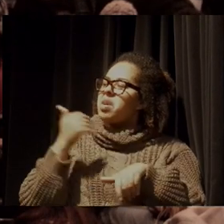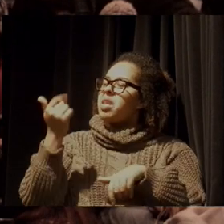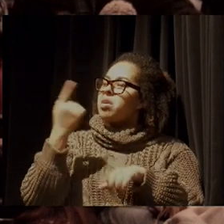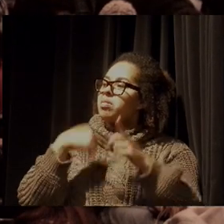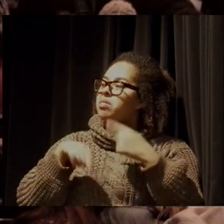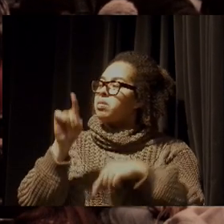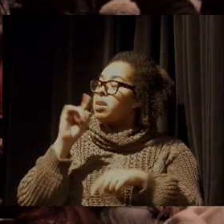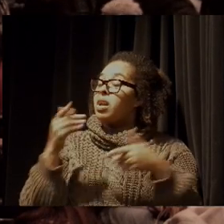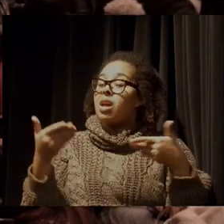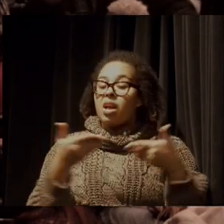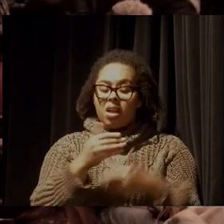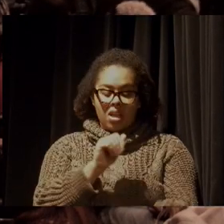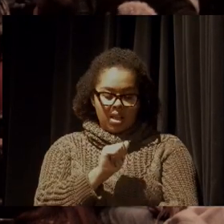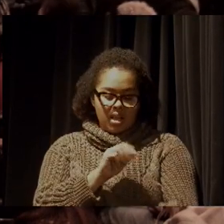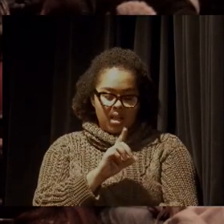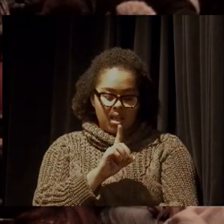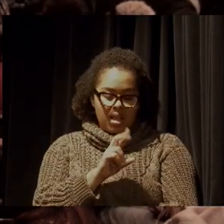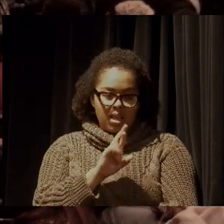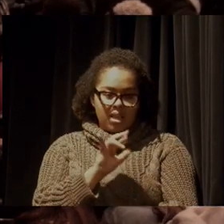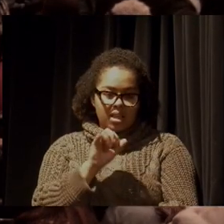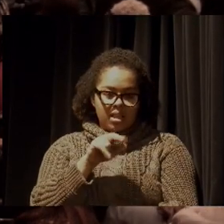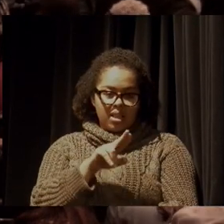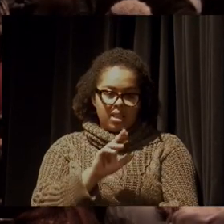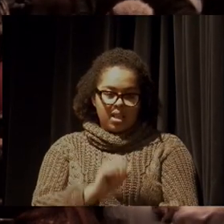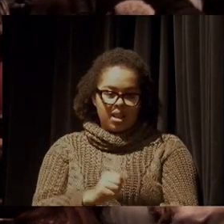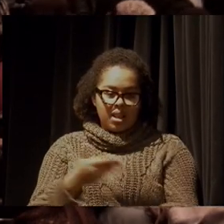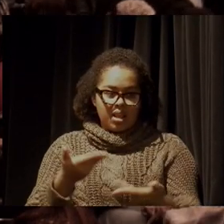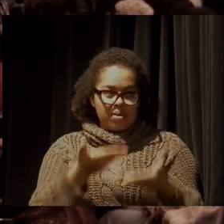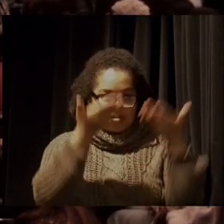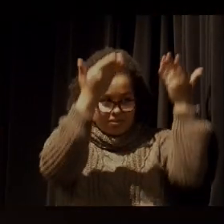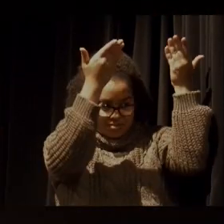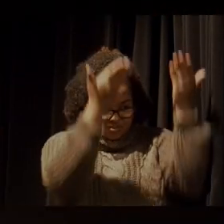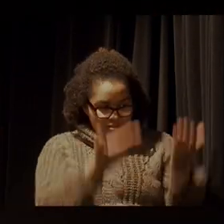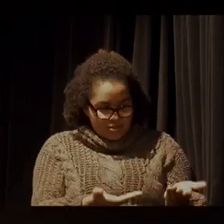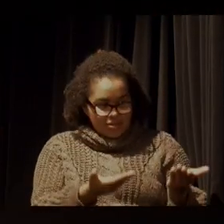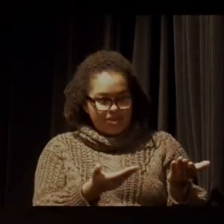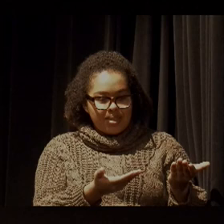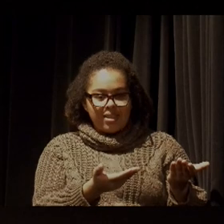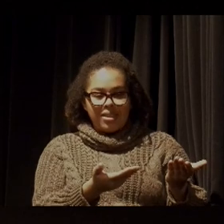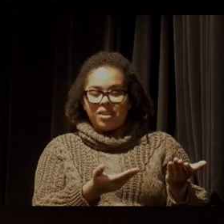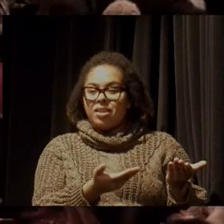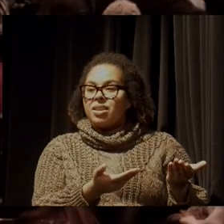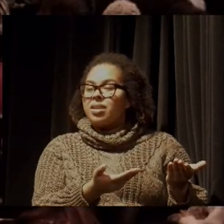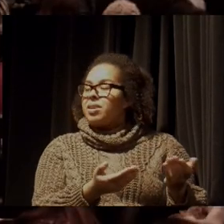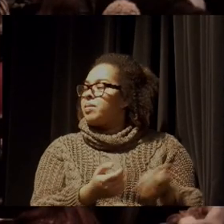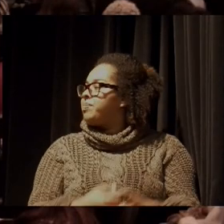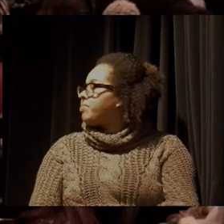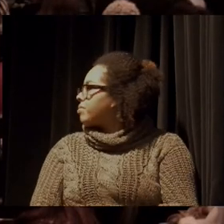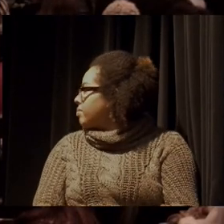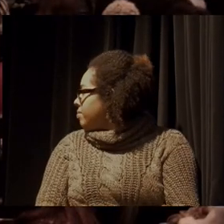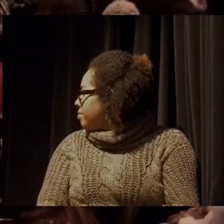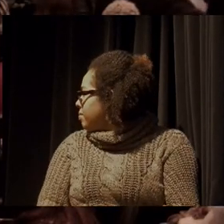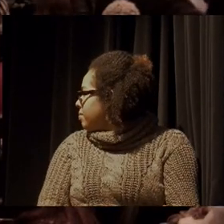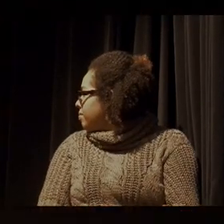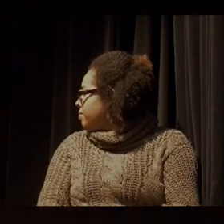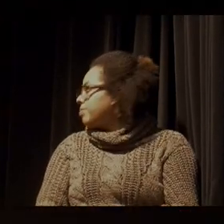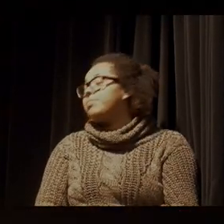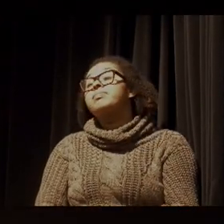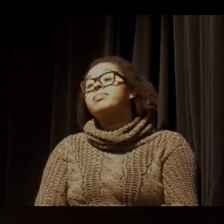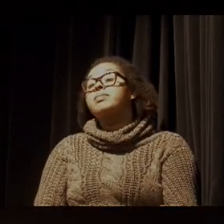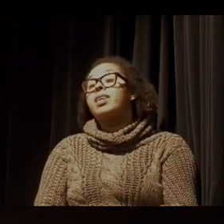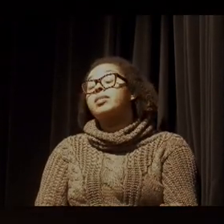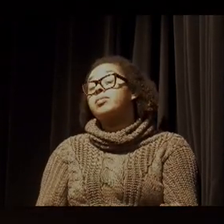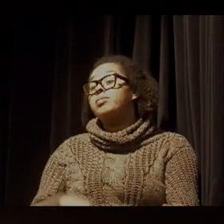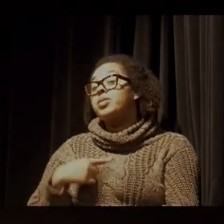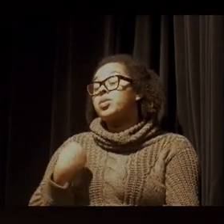Adriana, para encerrar a apoteose, você está com você. Bom, eu acho que a